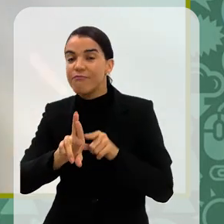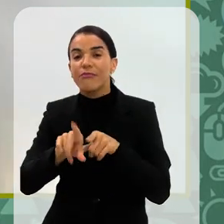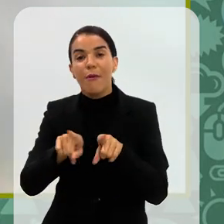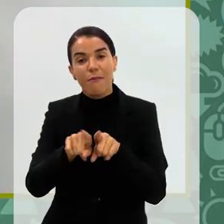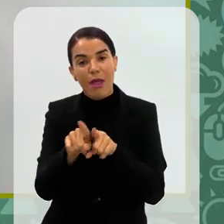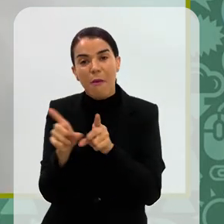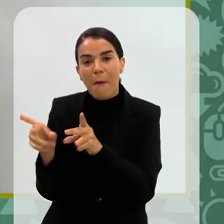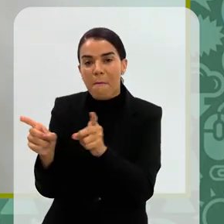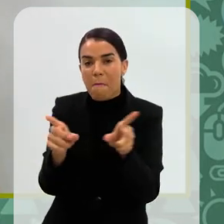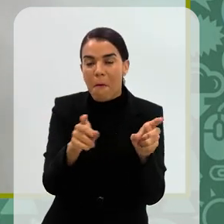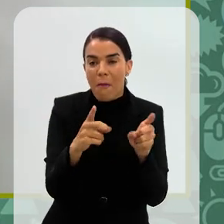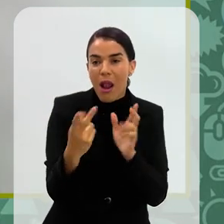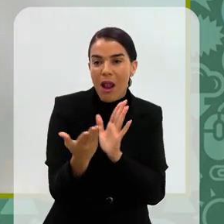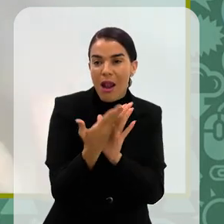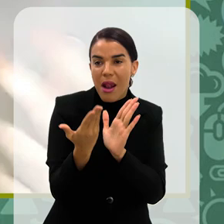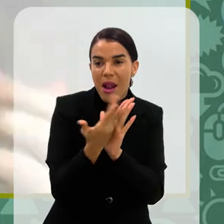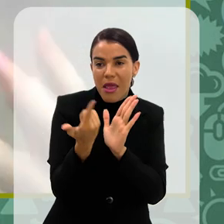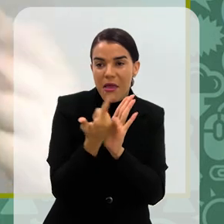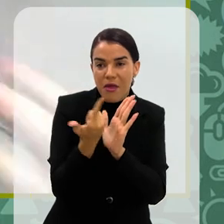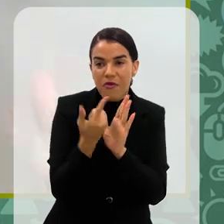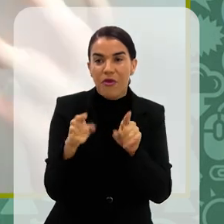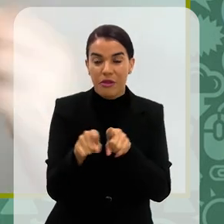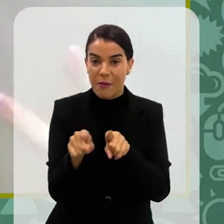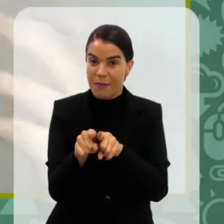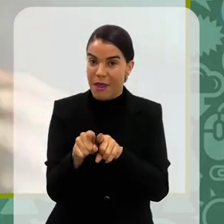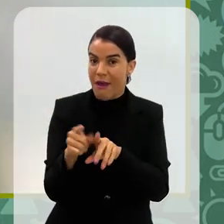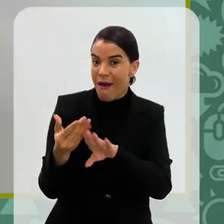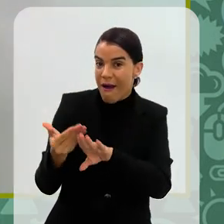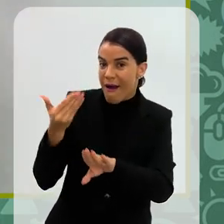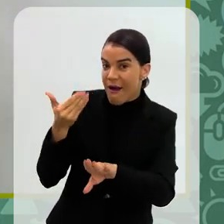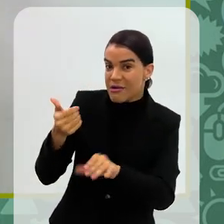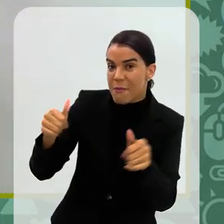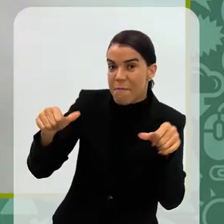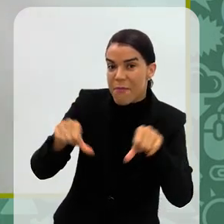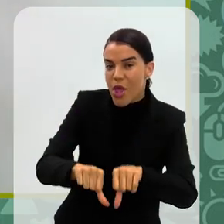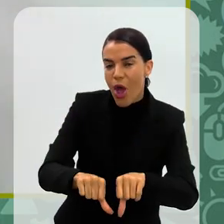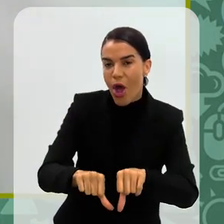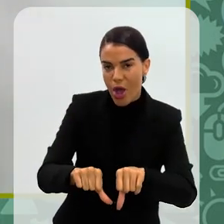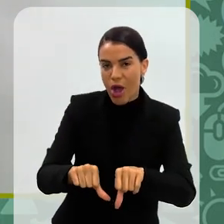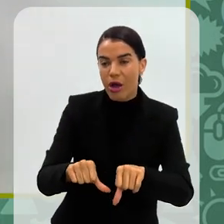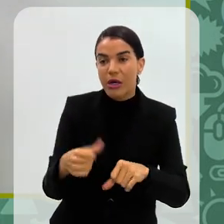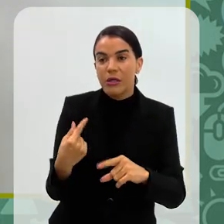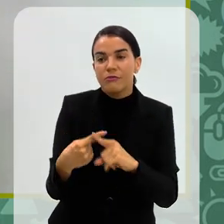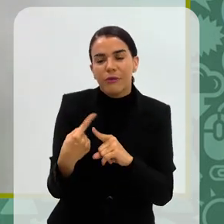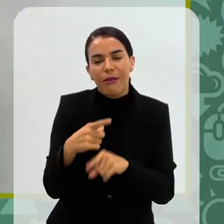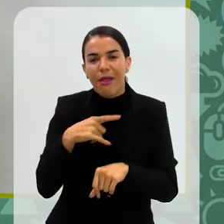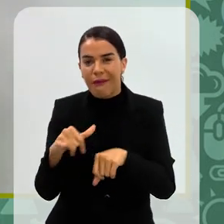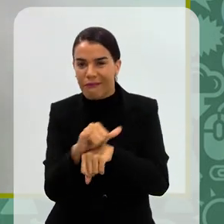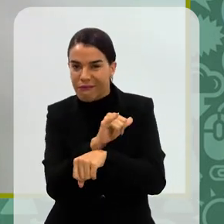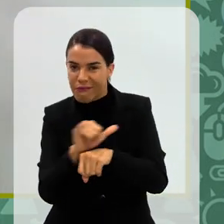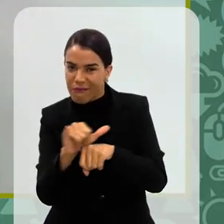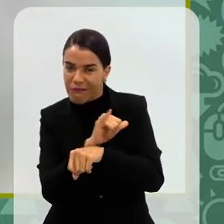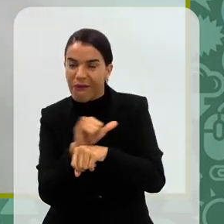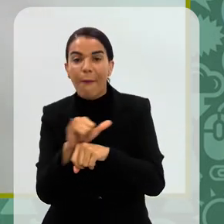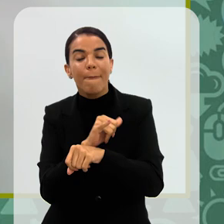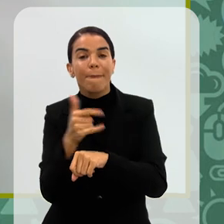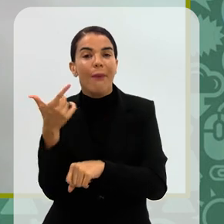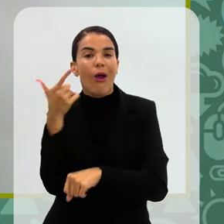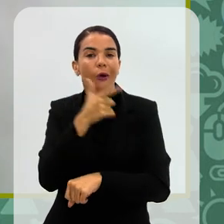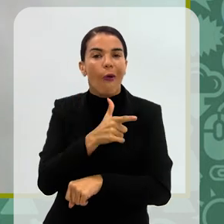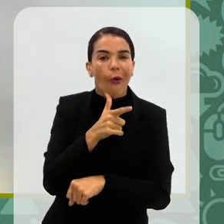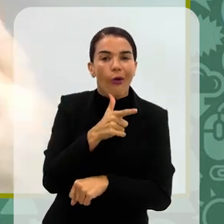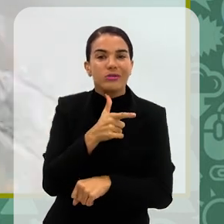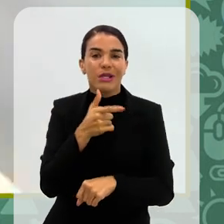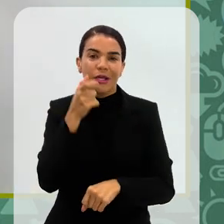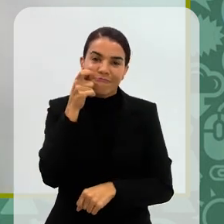no mercado e tal. Acredito que na época dela fosse ainda pior do que é atualmente, mas ainda existem esses tipos de mecanismos para poder driblar, né? Essa